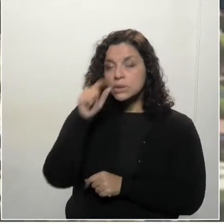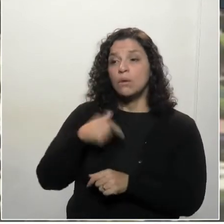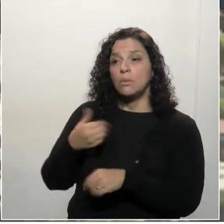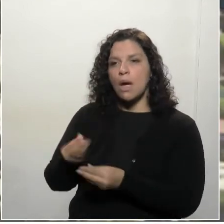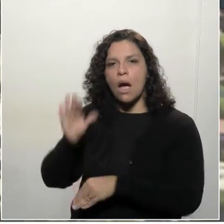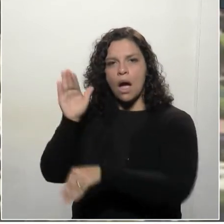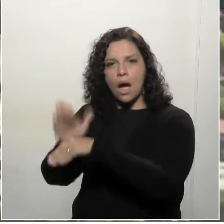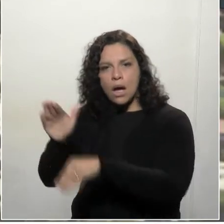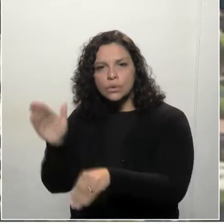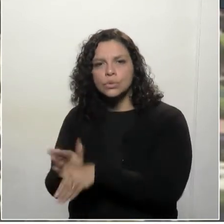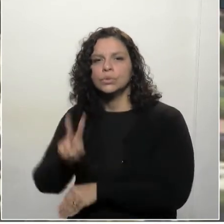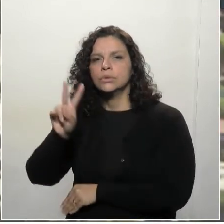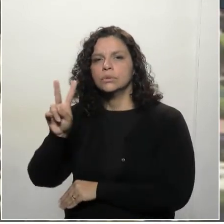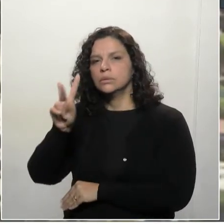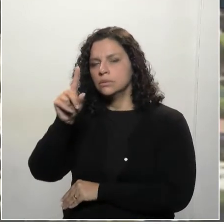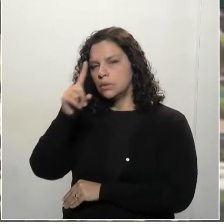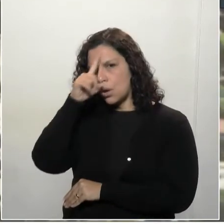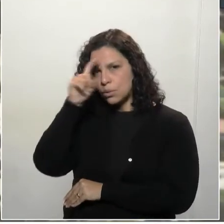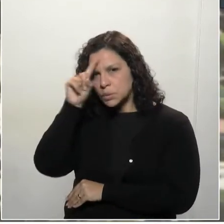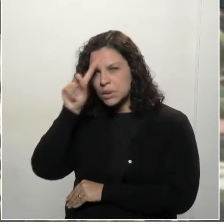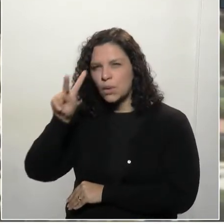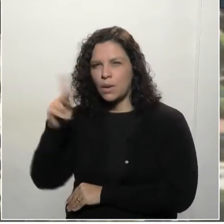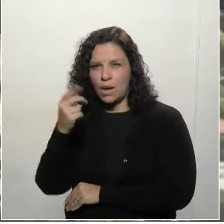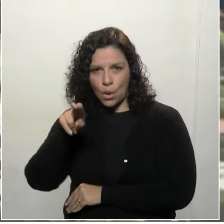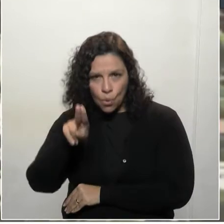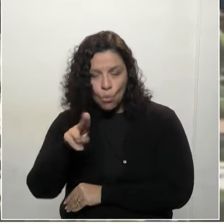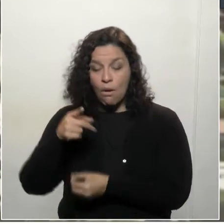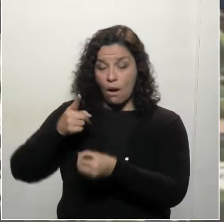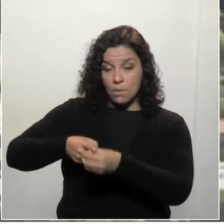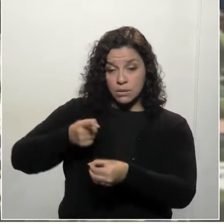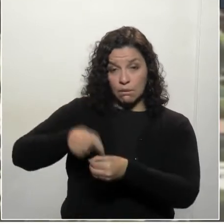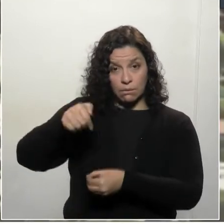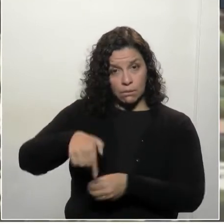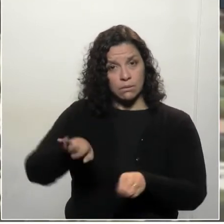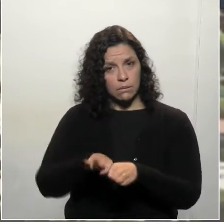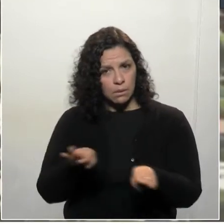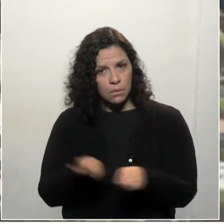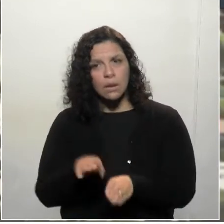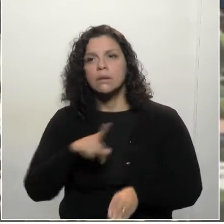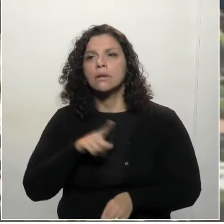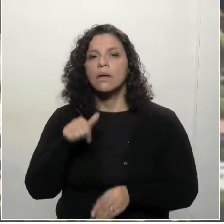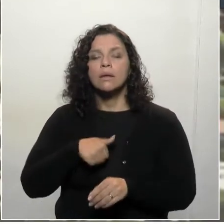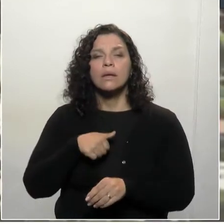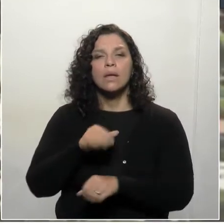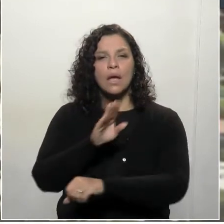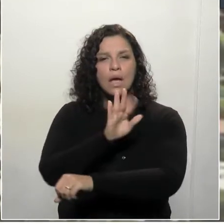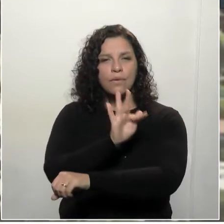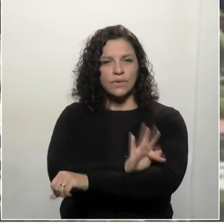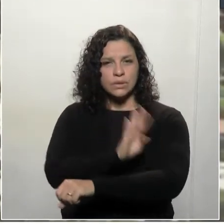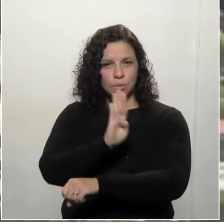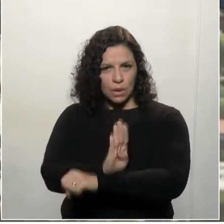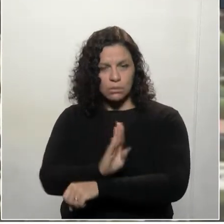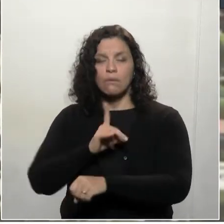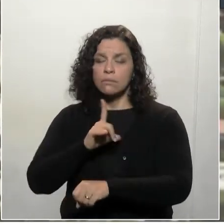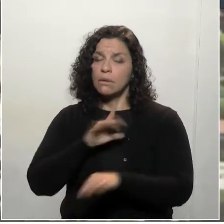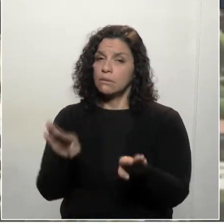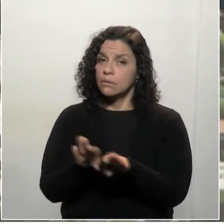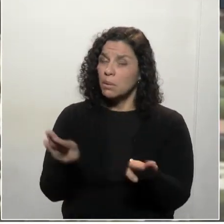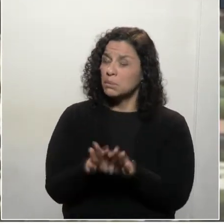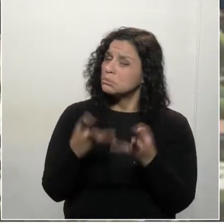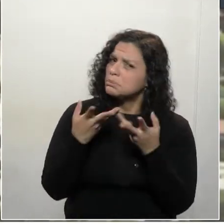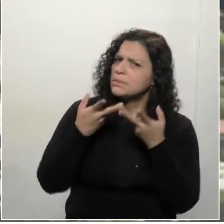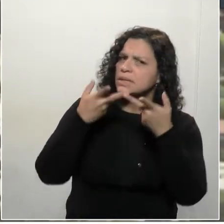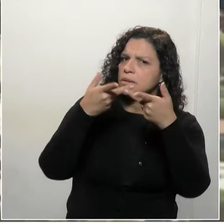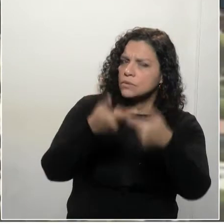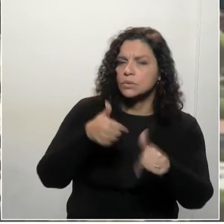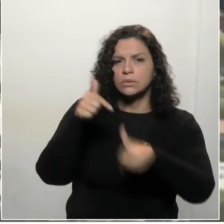dos hospitais regionais, como é o caso aqui na minha cidade, na nossa cidade, no D. Francisco Beltrão, onde nós temos uma excelente